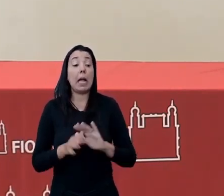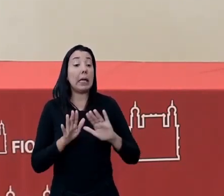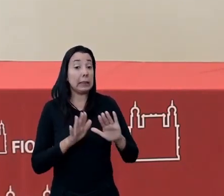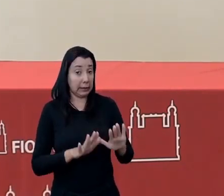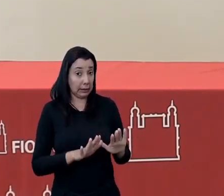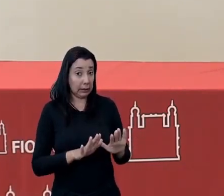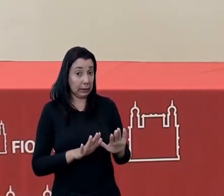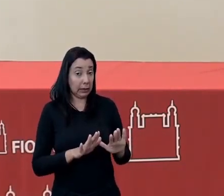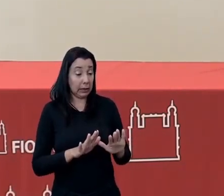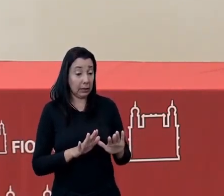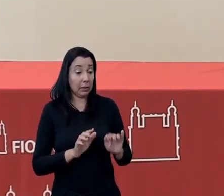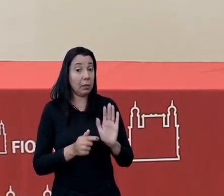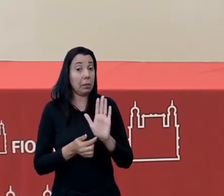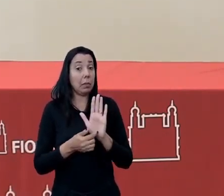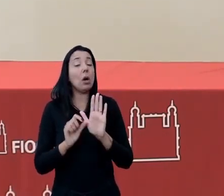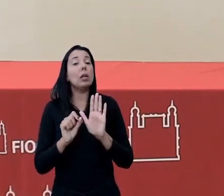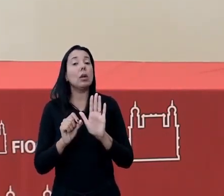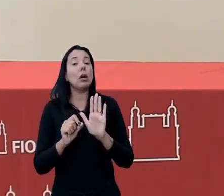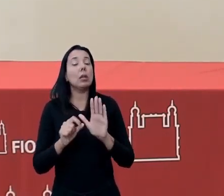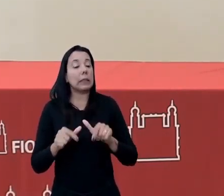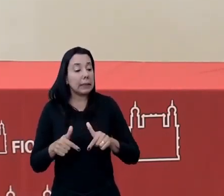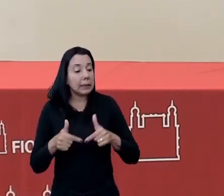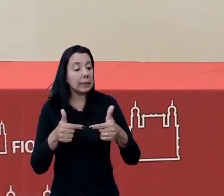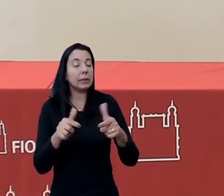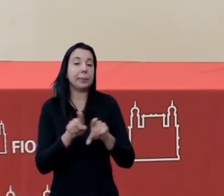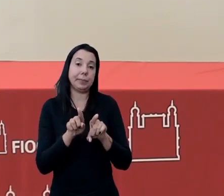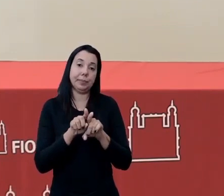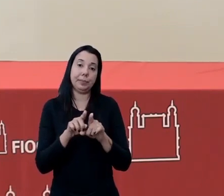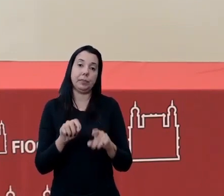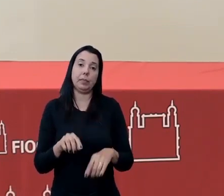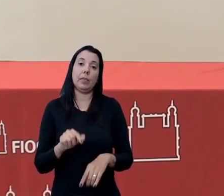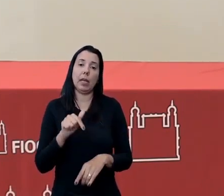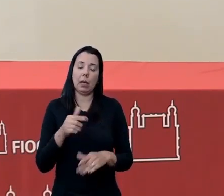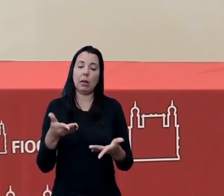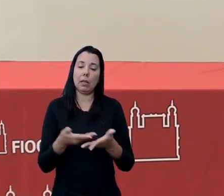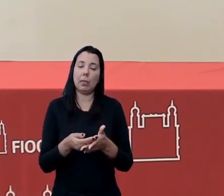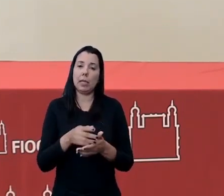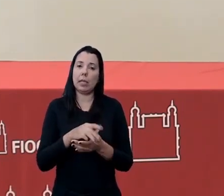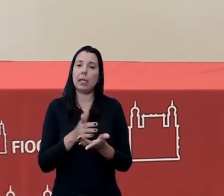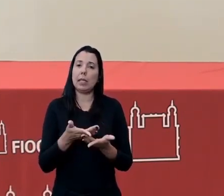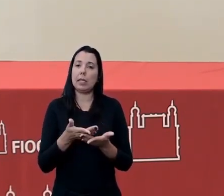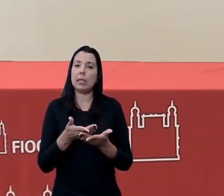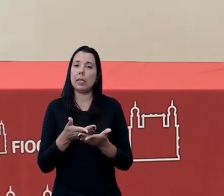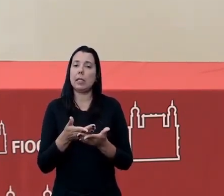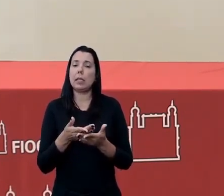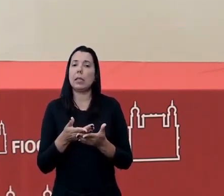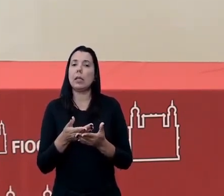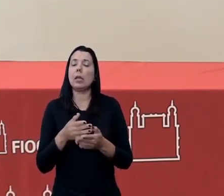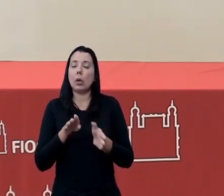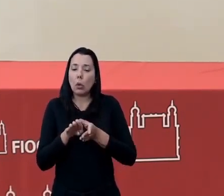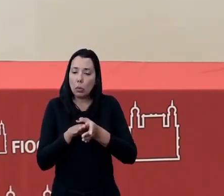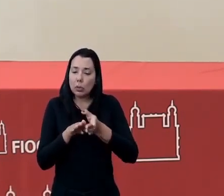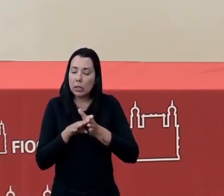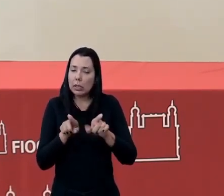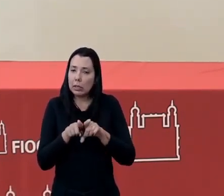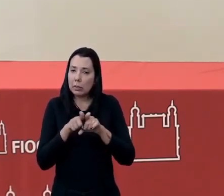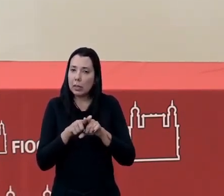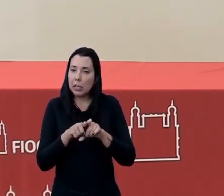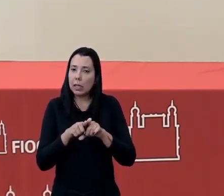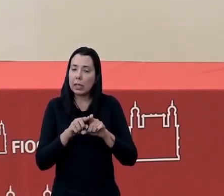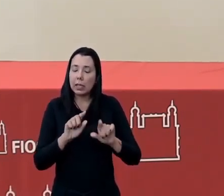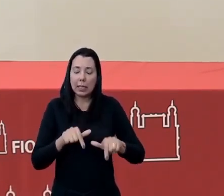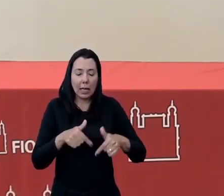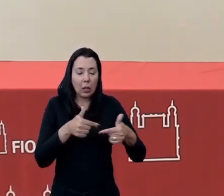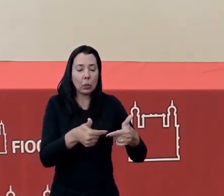passando agora, vivendo na linha de frente. Então, é nessa direção de fazer esse chamado em defesa da vida que eu quero